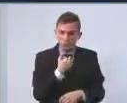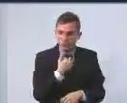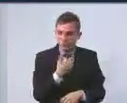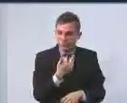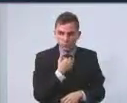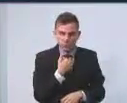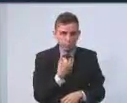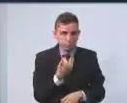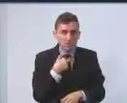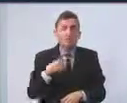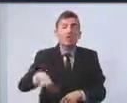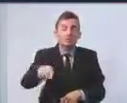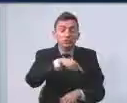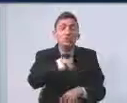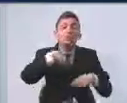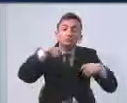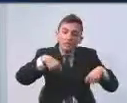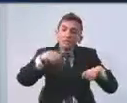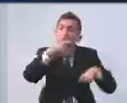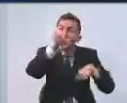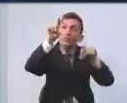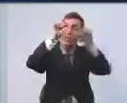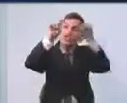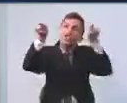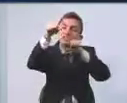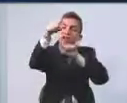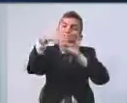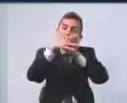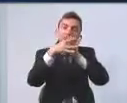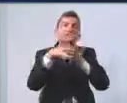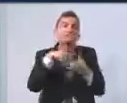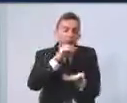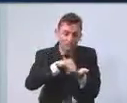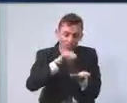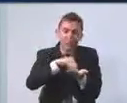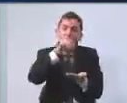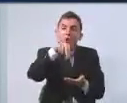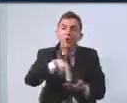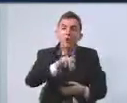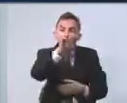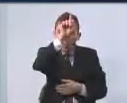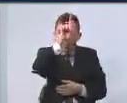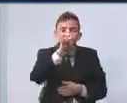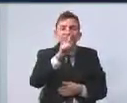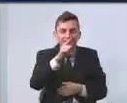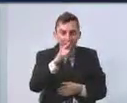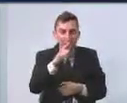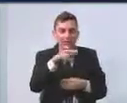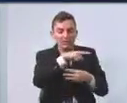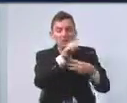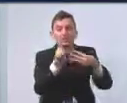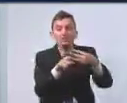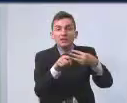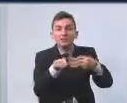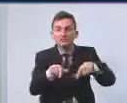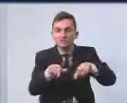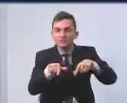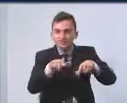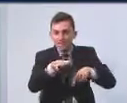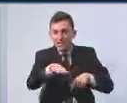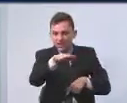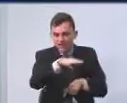precisamos das entidades, nós precisamos do terceiro setor para que, juntos, possamos